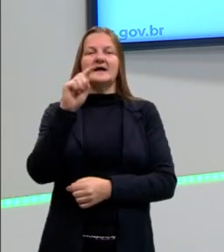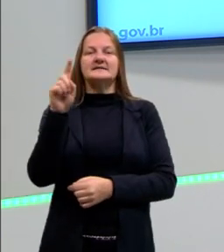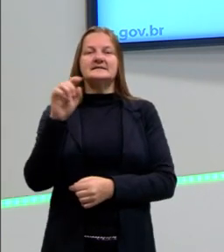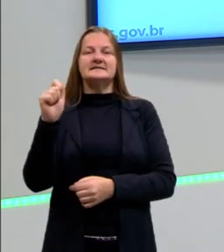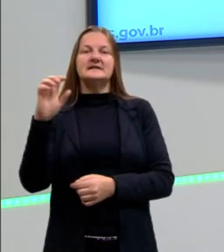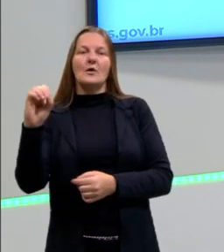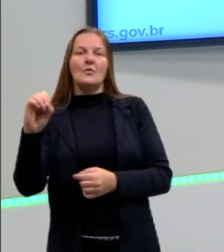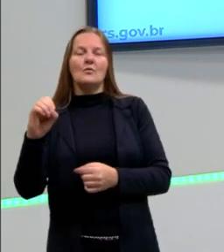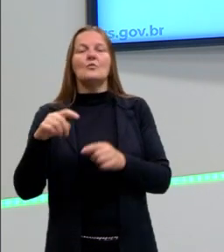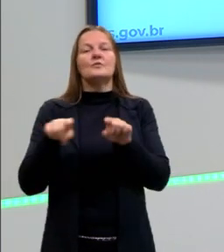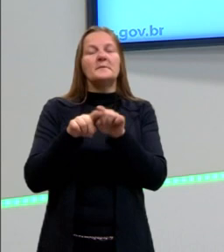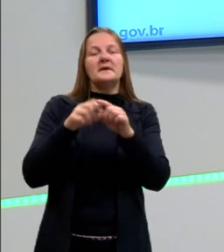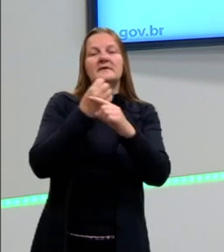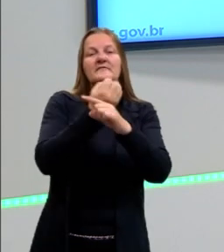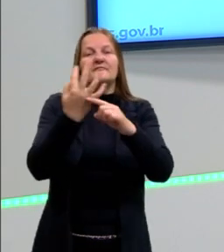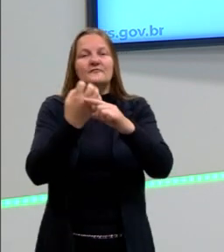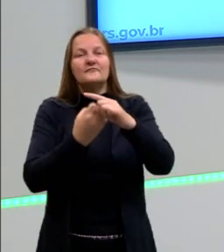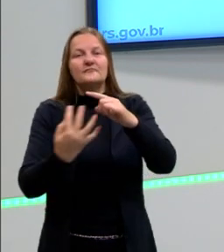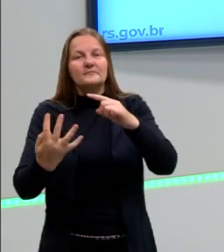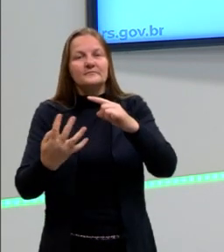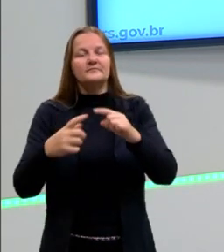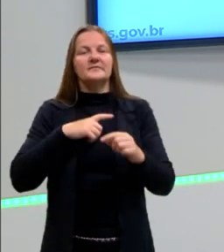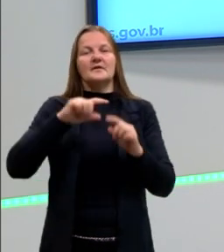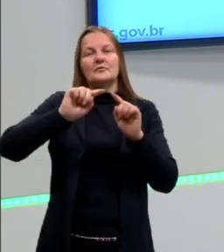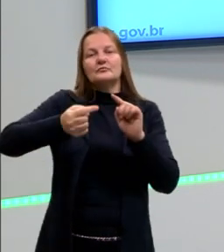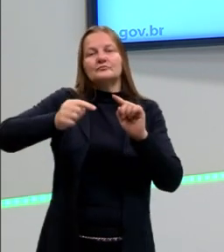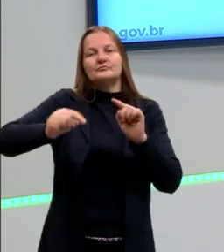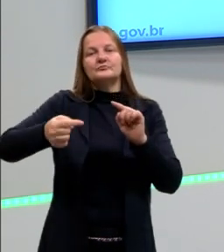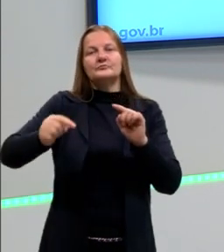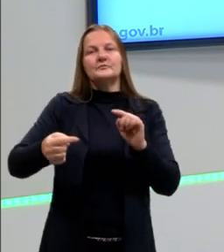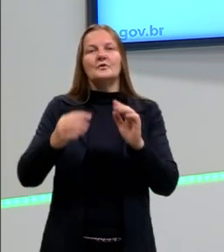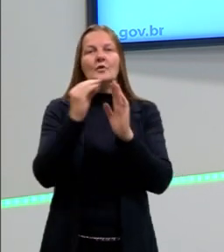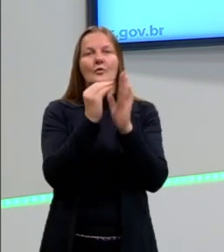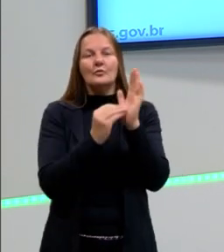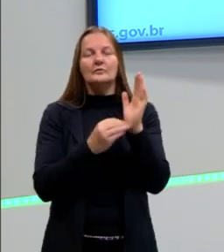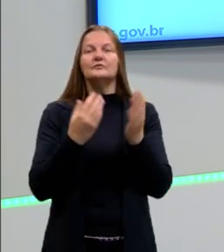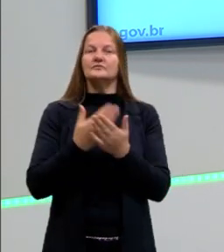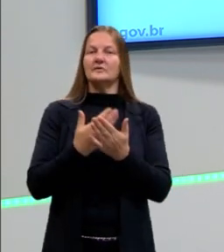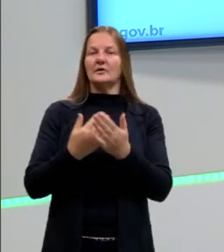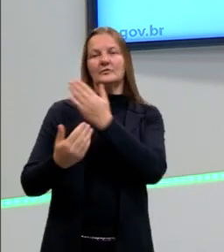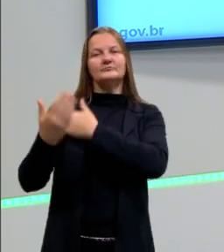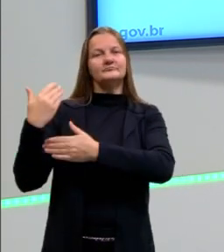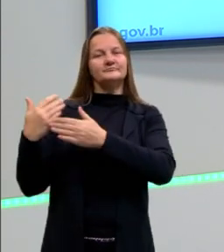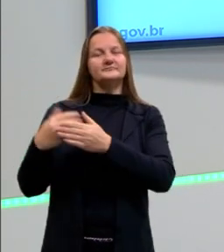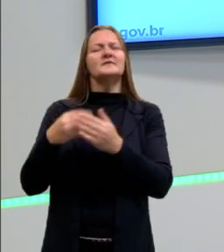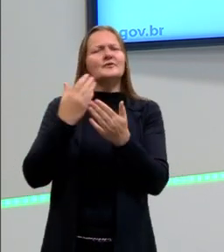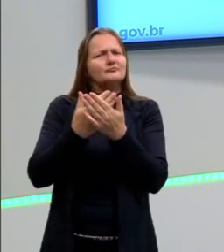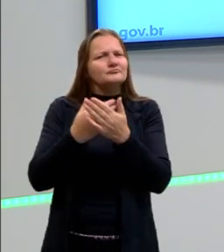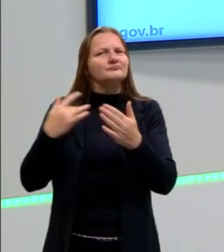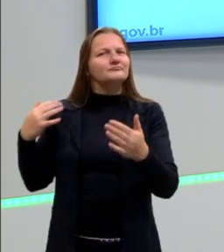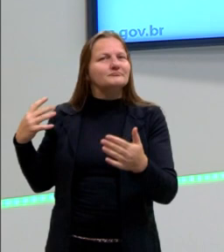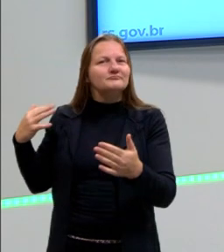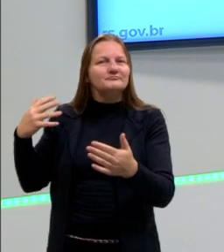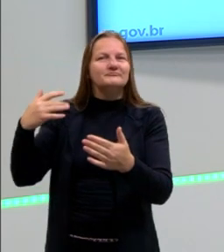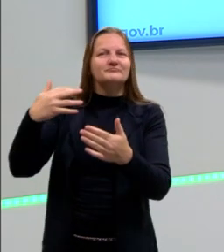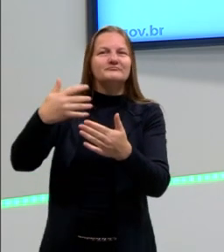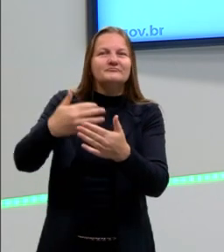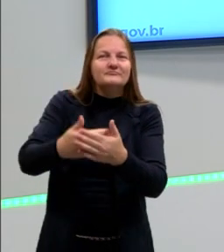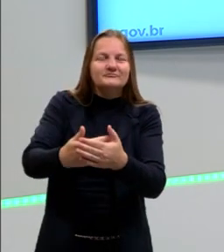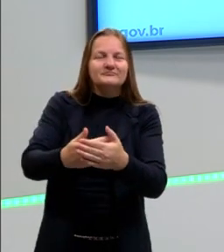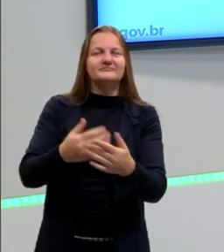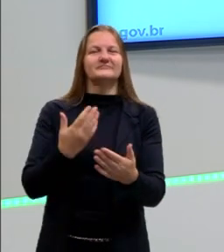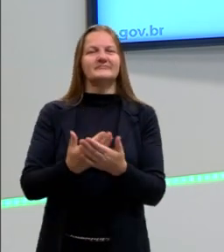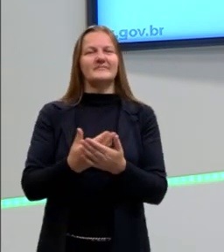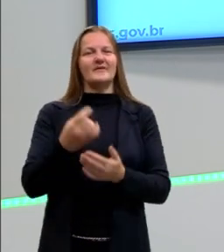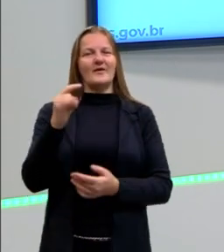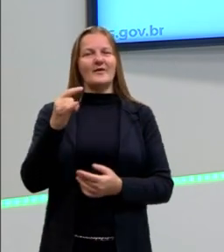forma fracionária, a forma decimal, são conteúdos que nós já estamos estudando nas últimas aulas e